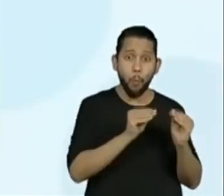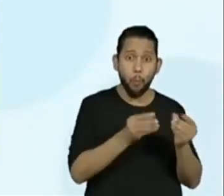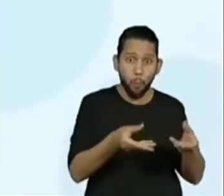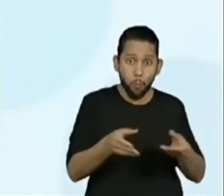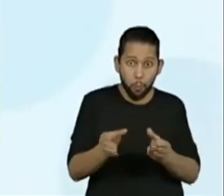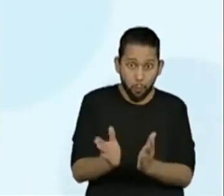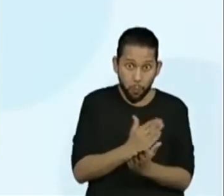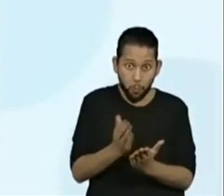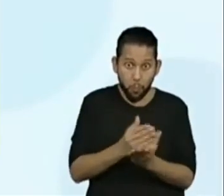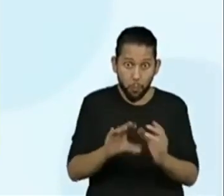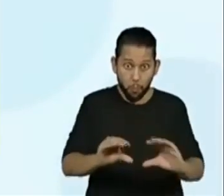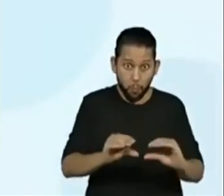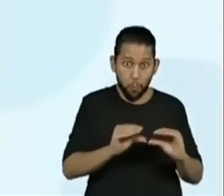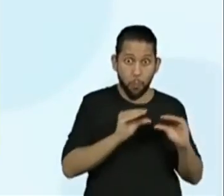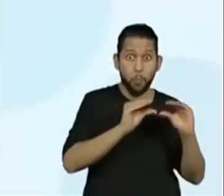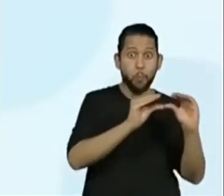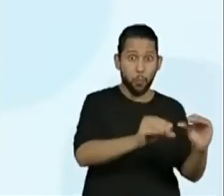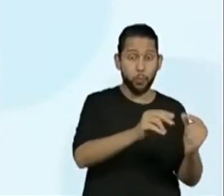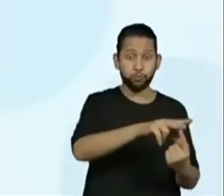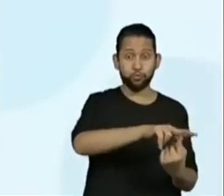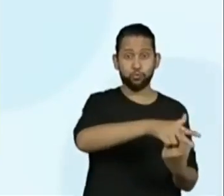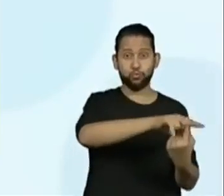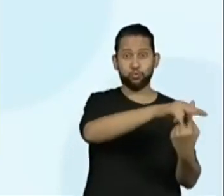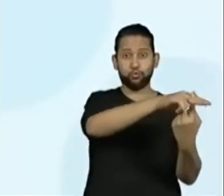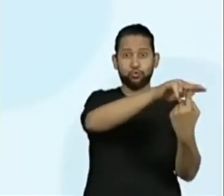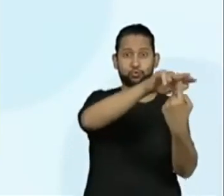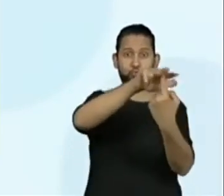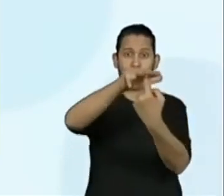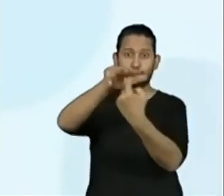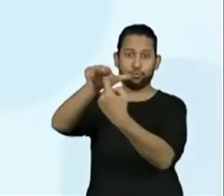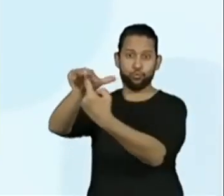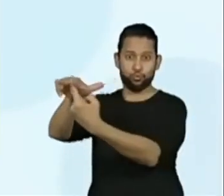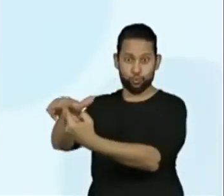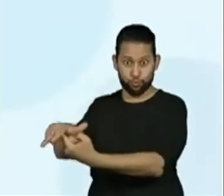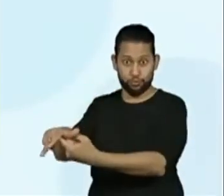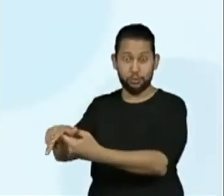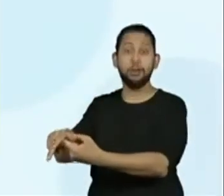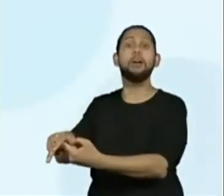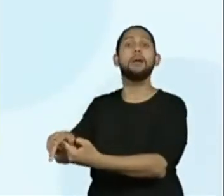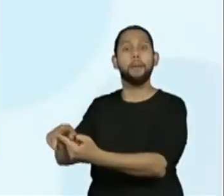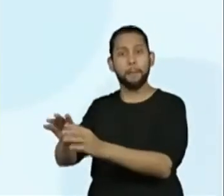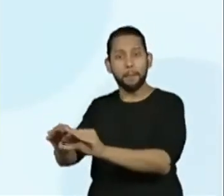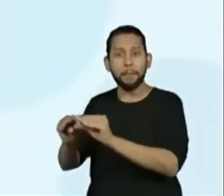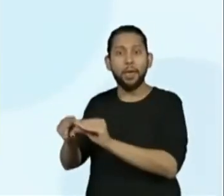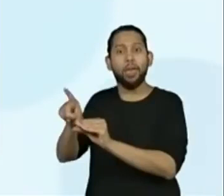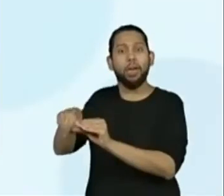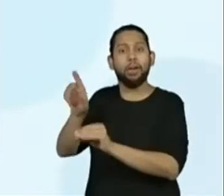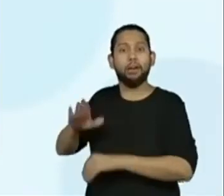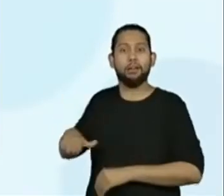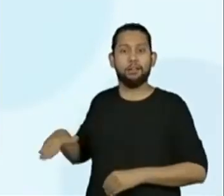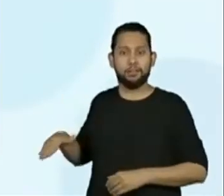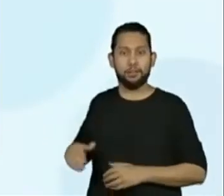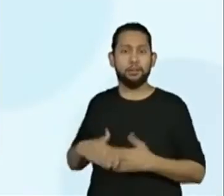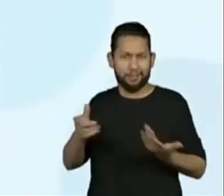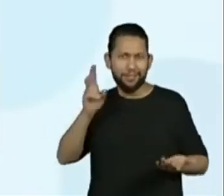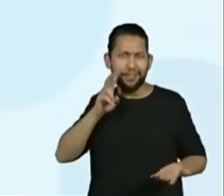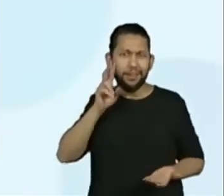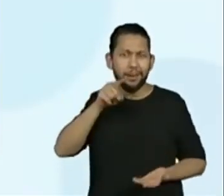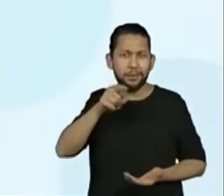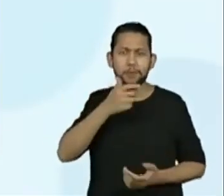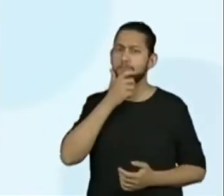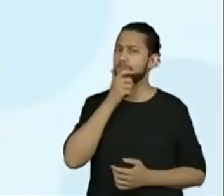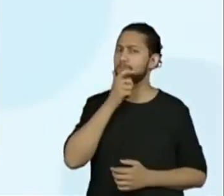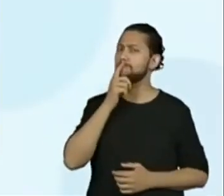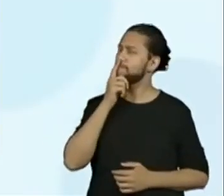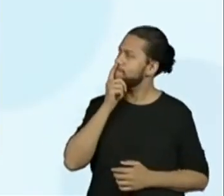distribuir livros infantis durante quarentena na Virgínia. Quem lembra de alguma